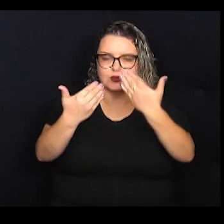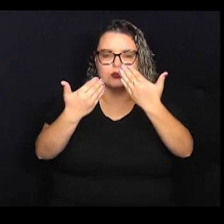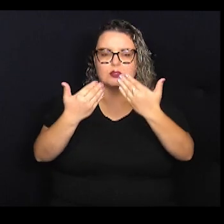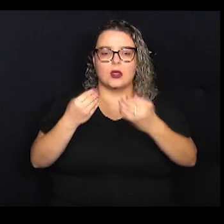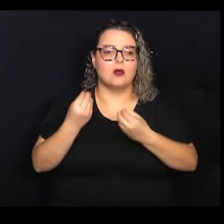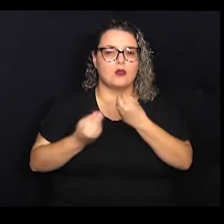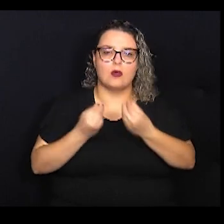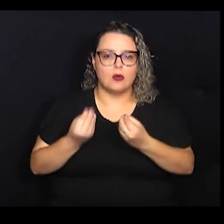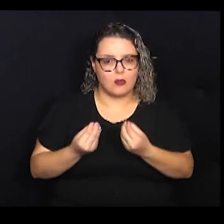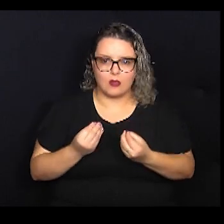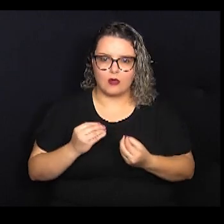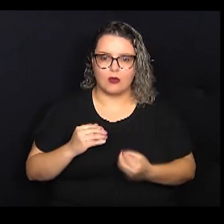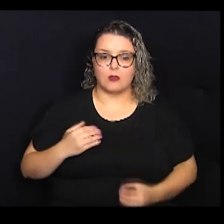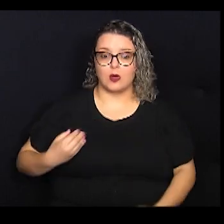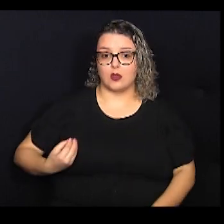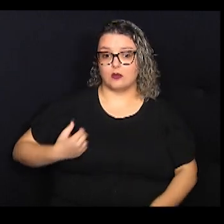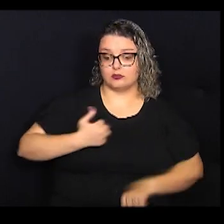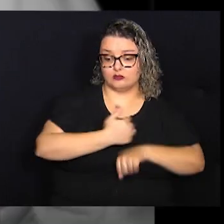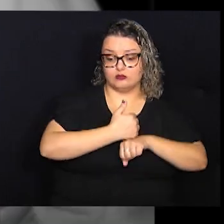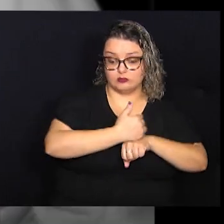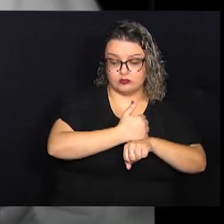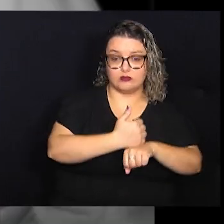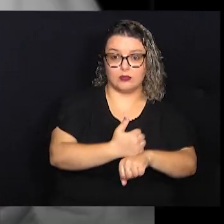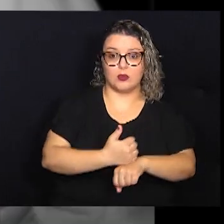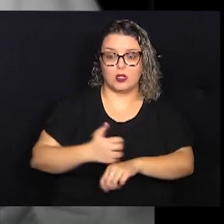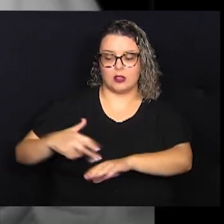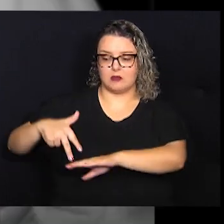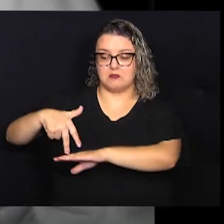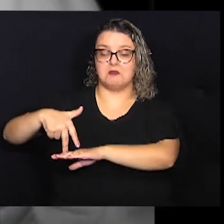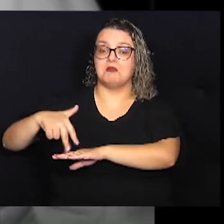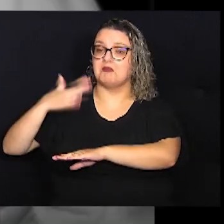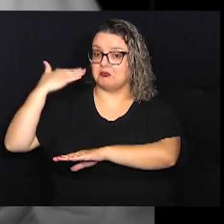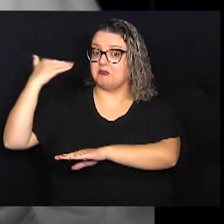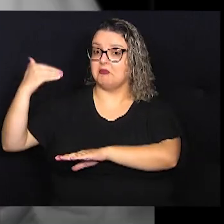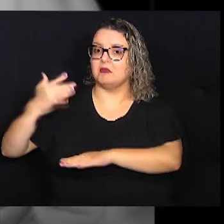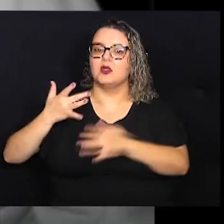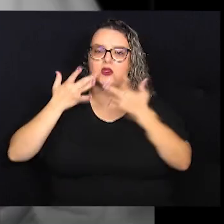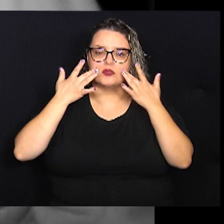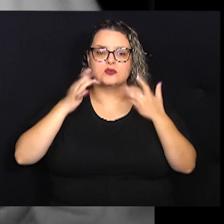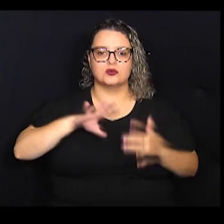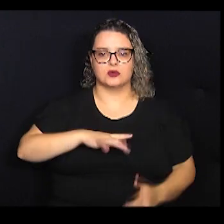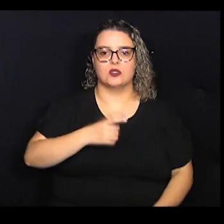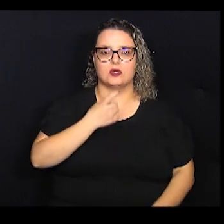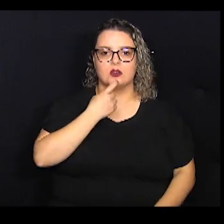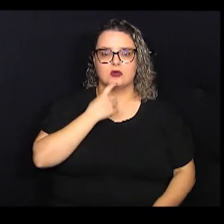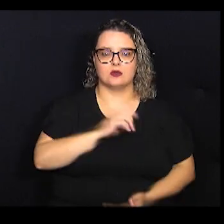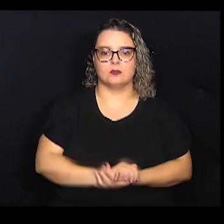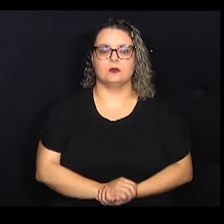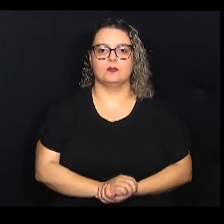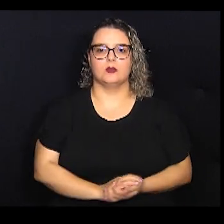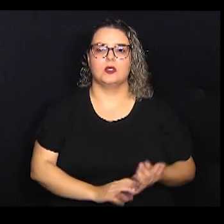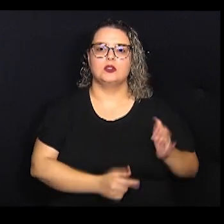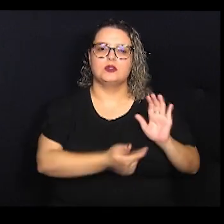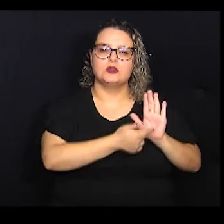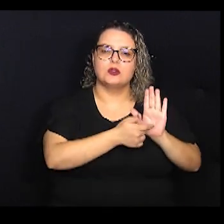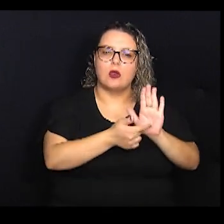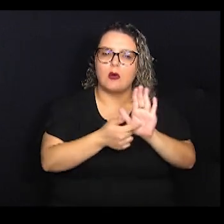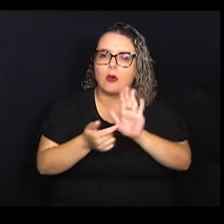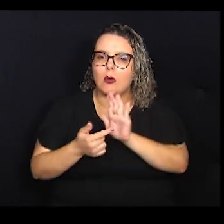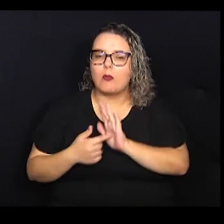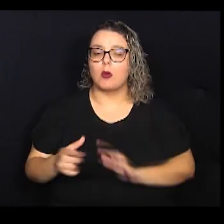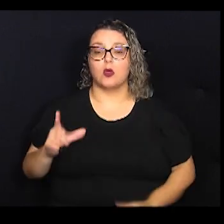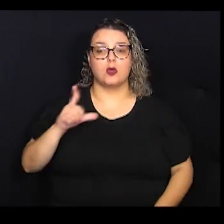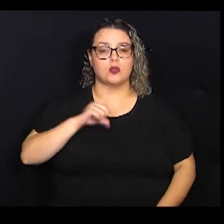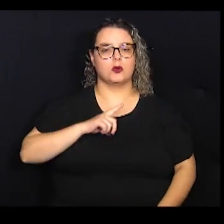e como foi desenvolvida a carreira de uma das figuras mais importantes do teatro campineiro. Isso mostra